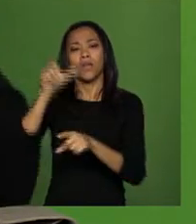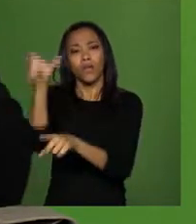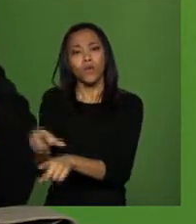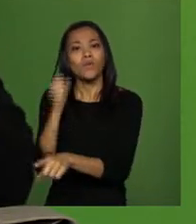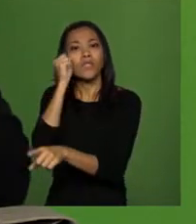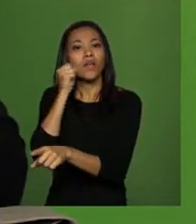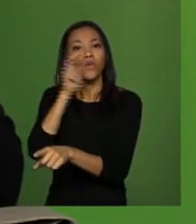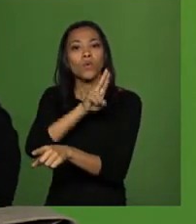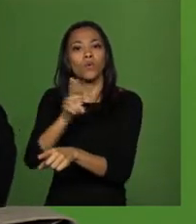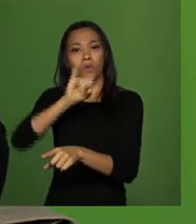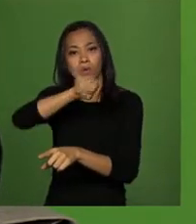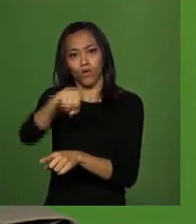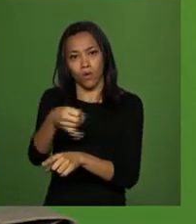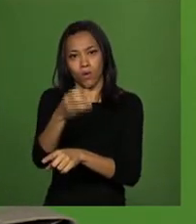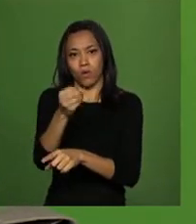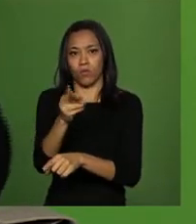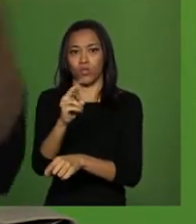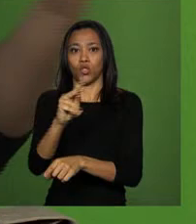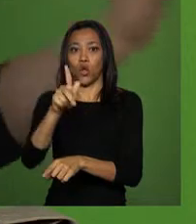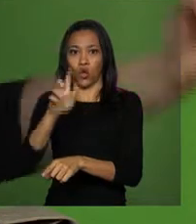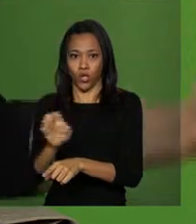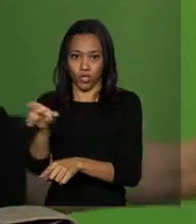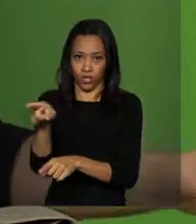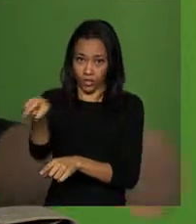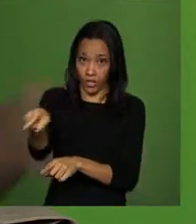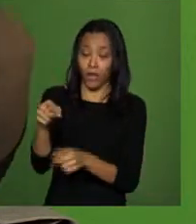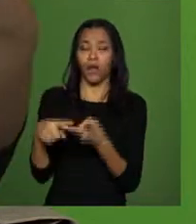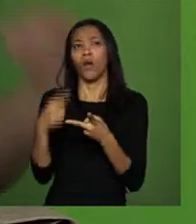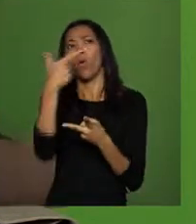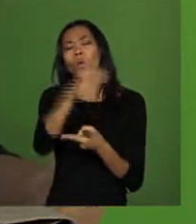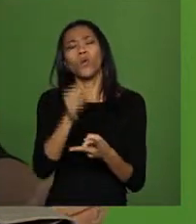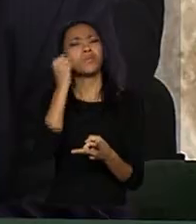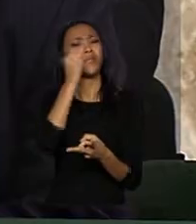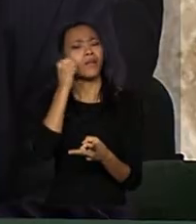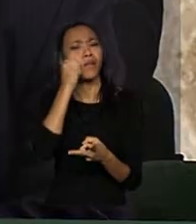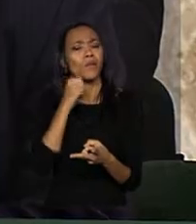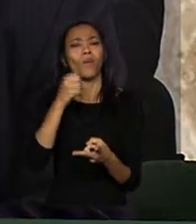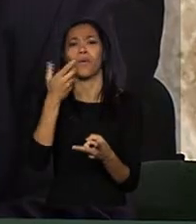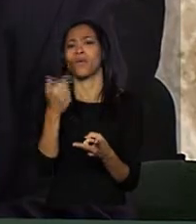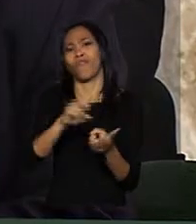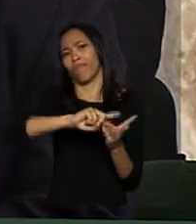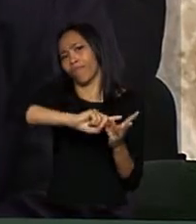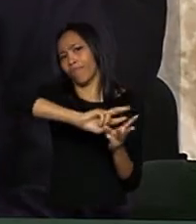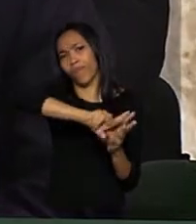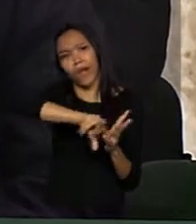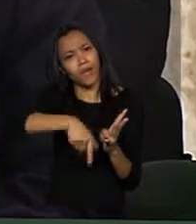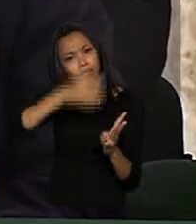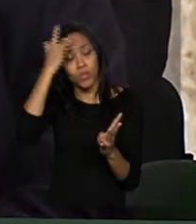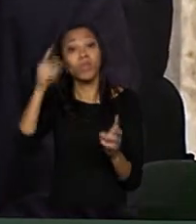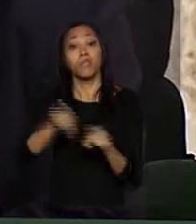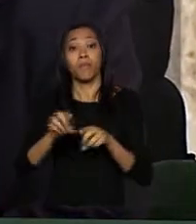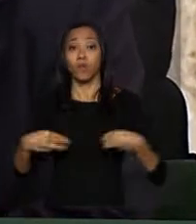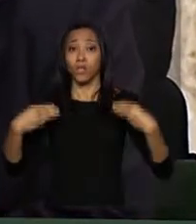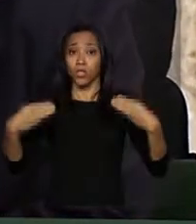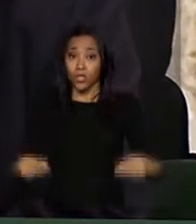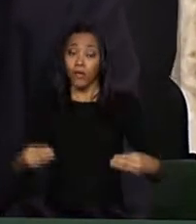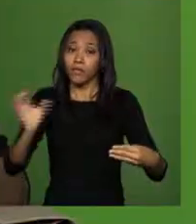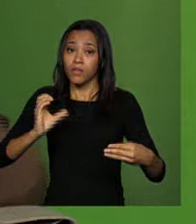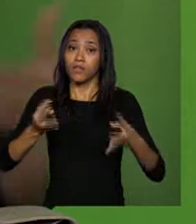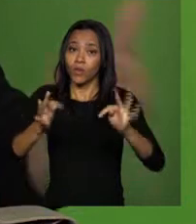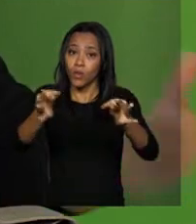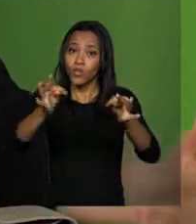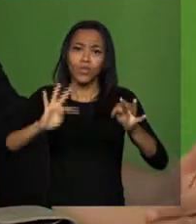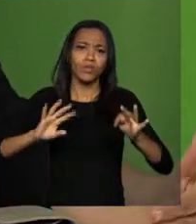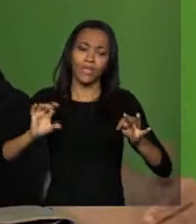também, numa articulação com o Ministério do Meio Ambiente, o senador Otto, todo mundo envolvido, o Ministério do Ciência e Tecnologia, todos fizeram